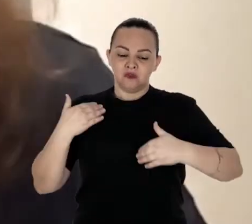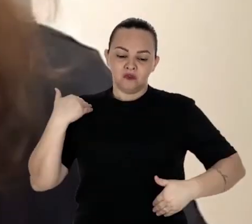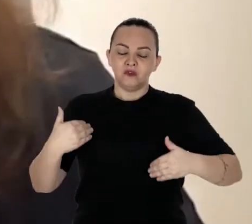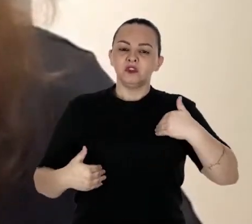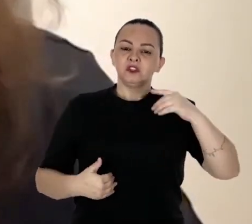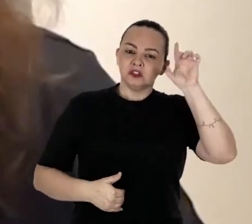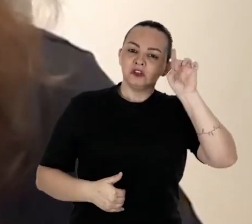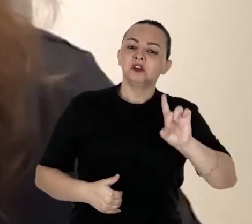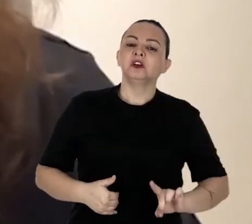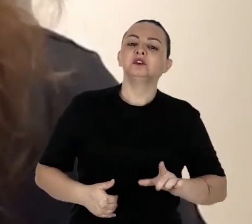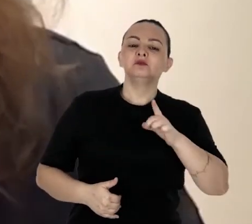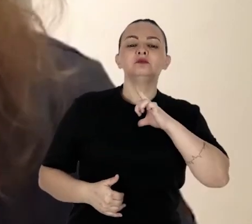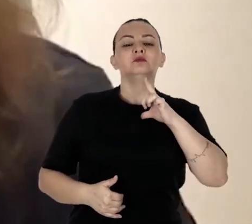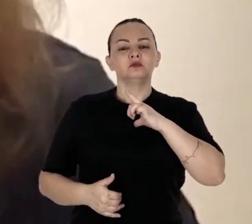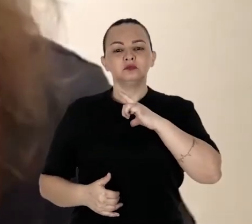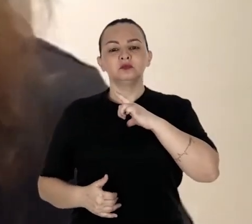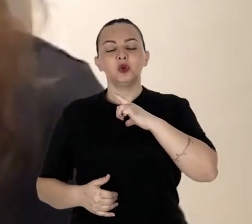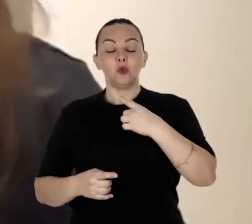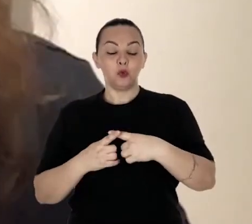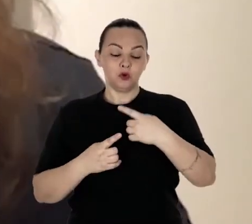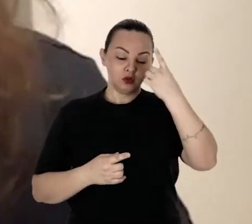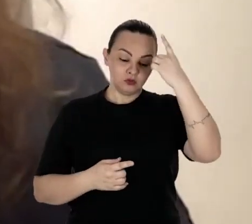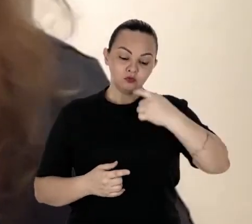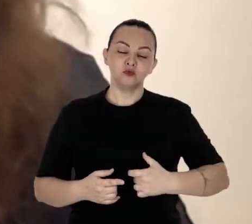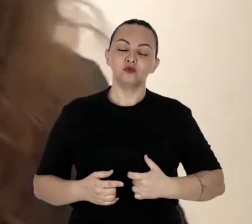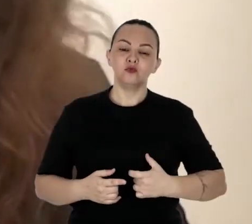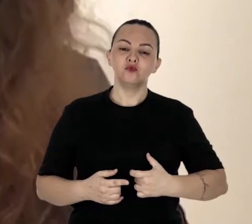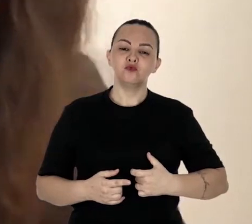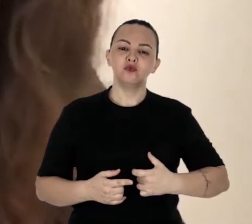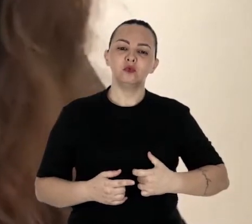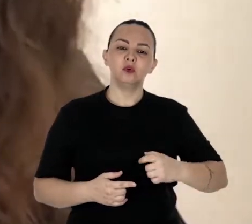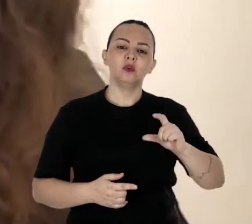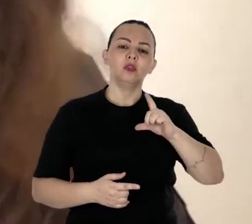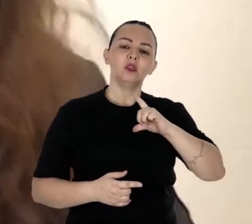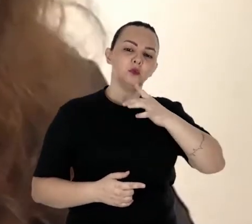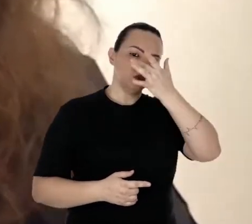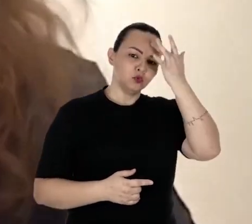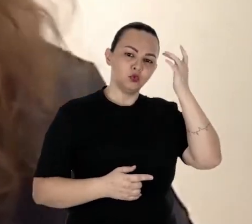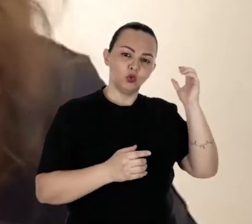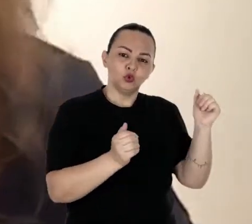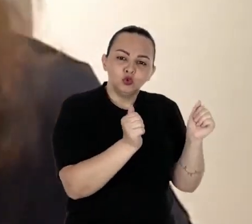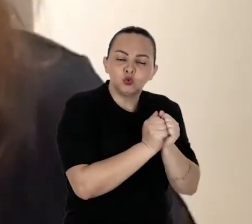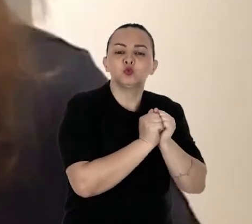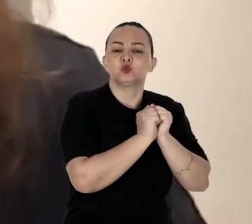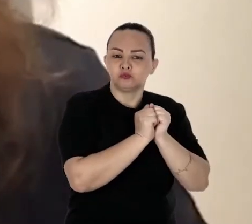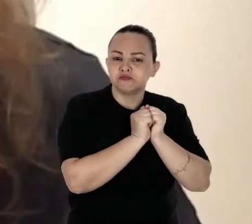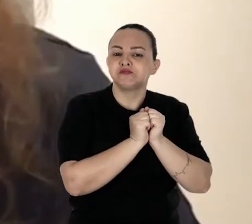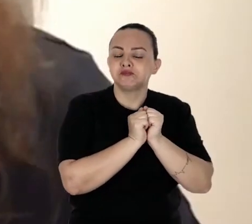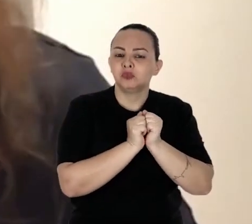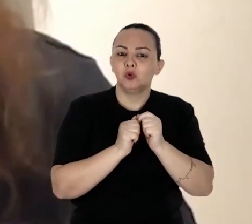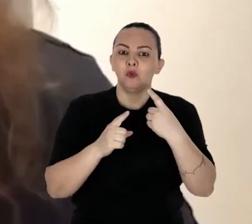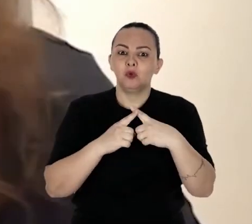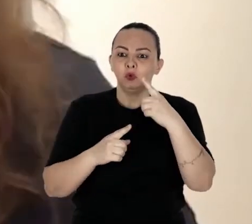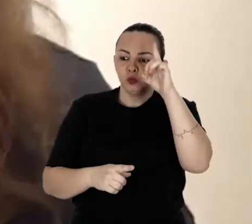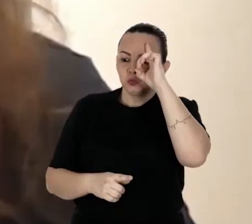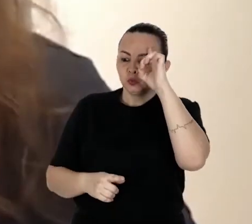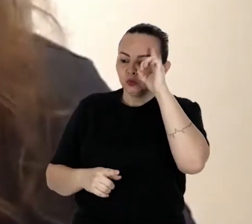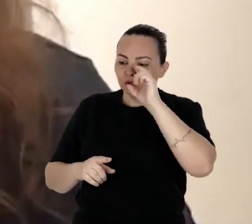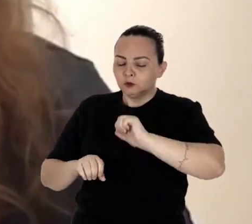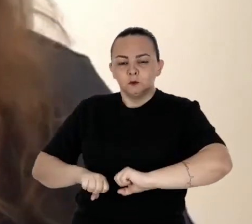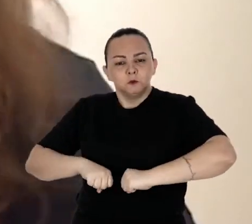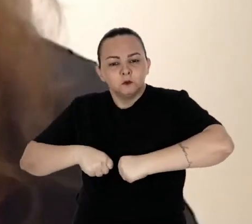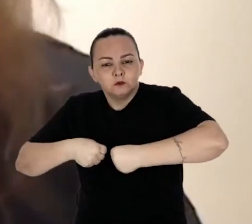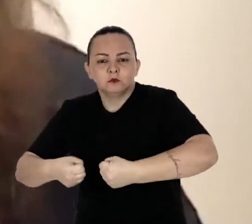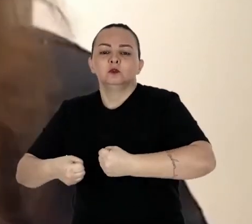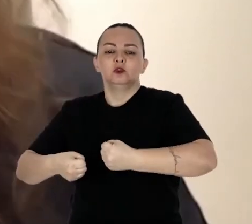deficiência física. Porque a minha deficiência faz de mim quem eu sou e ter quem eu tenho. Porque no meu dia a